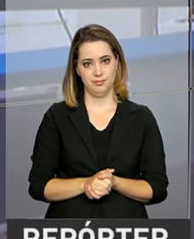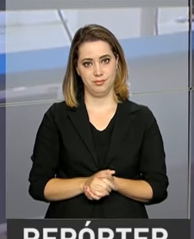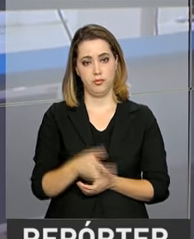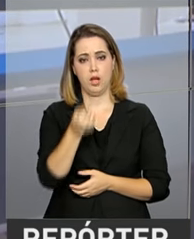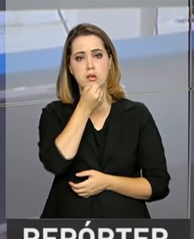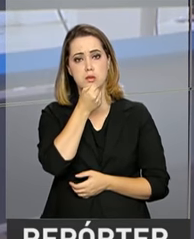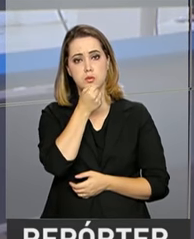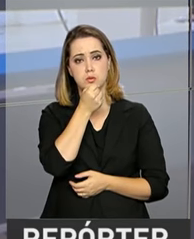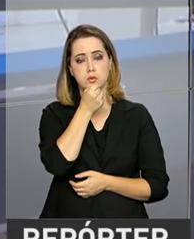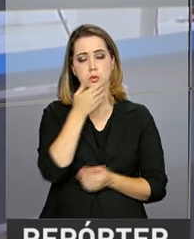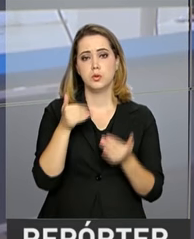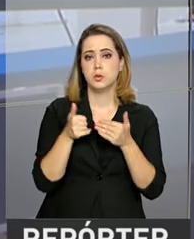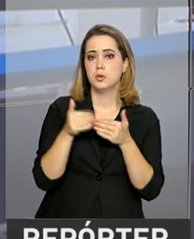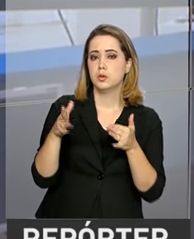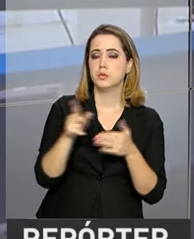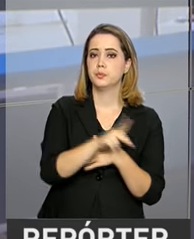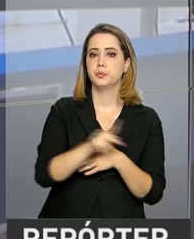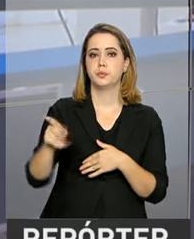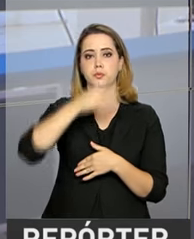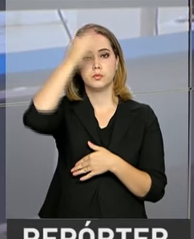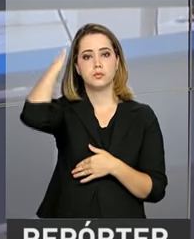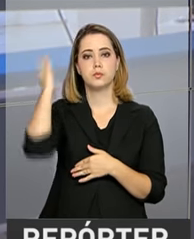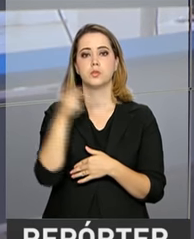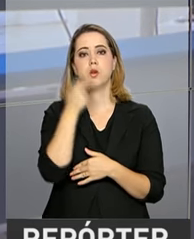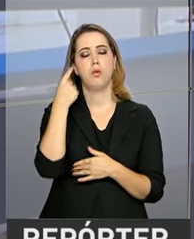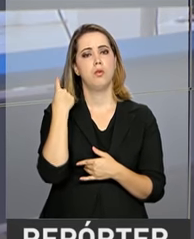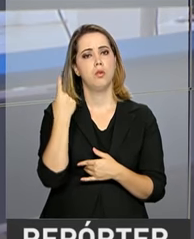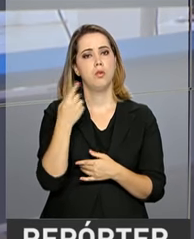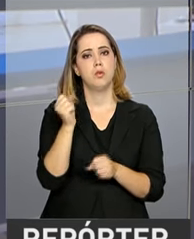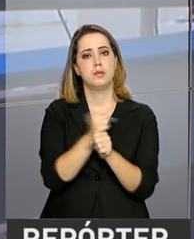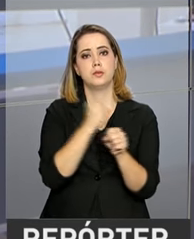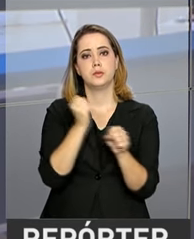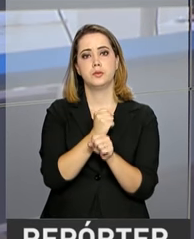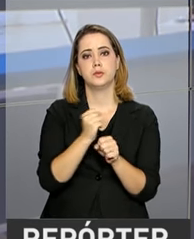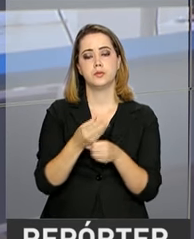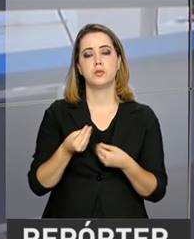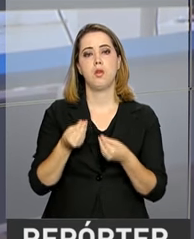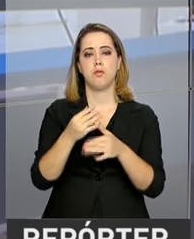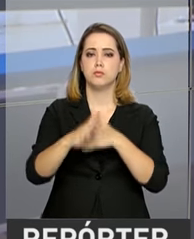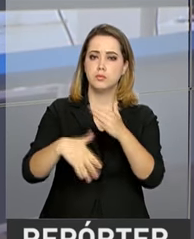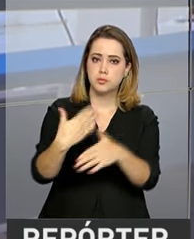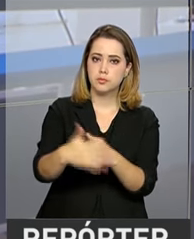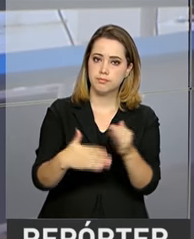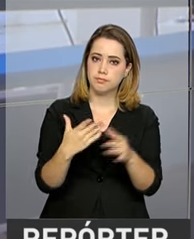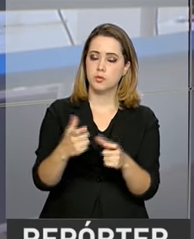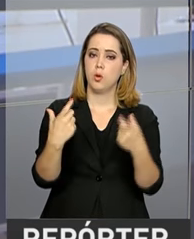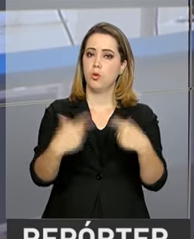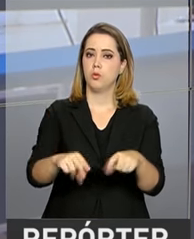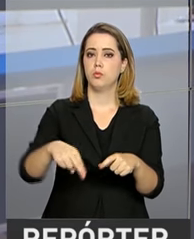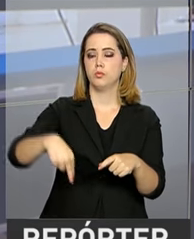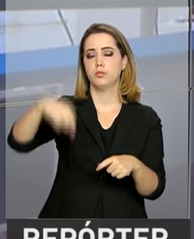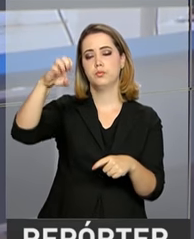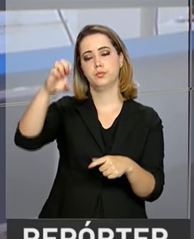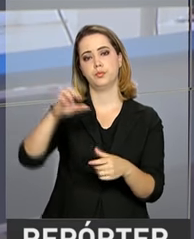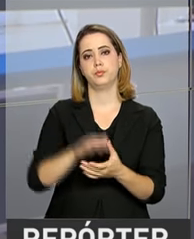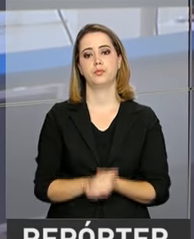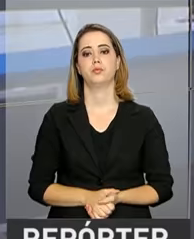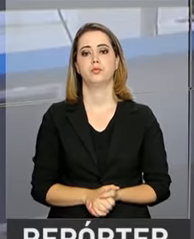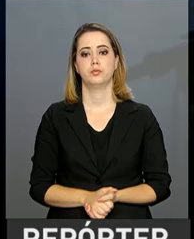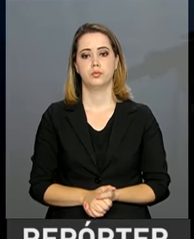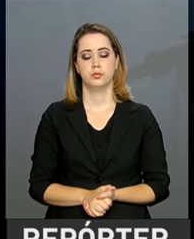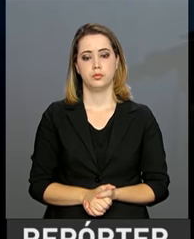discurso durante a inauguração, o presidente Michel Temer afirmou que a obra vai levar desenvolvimento à região do Nordeste.